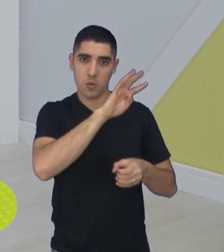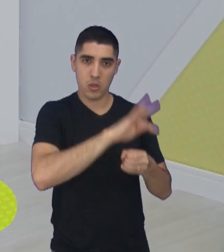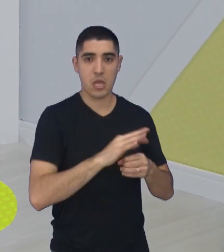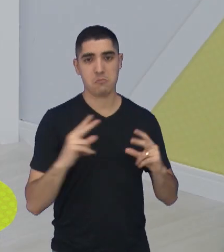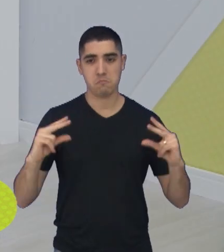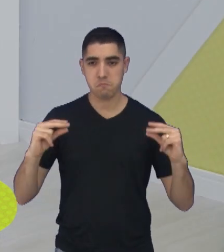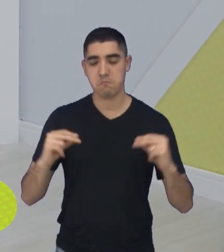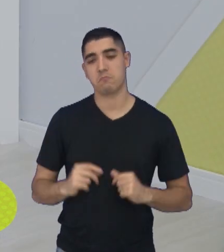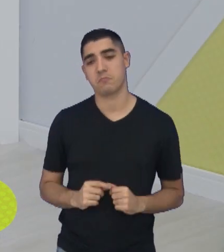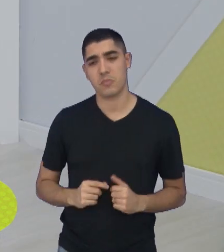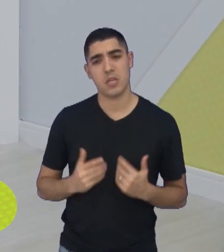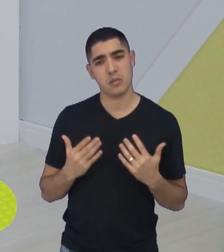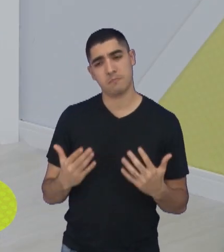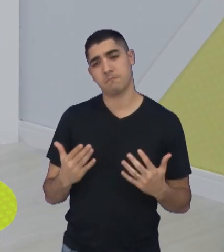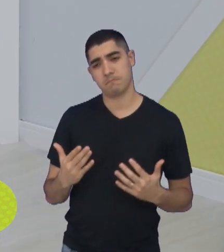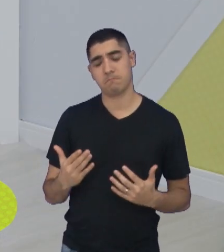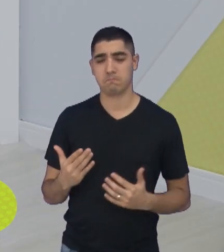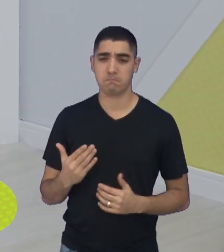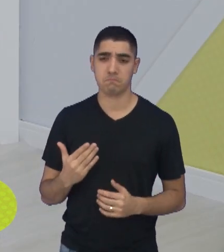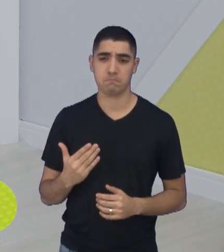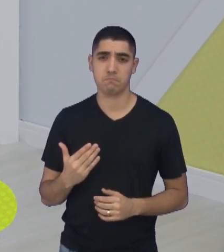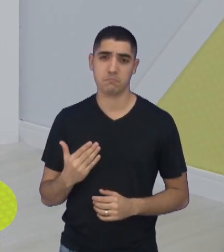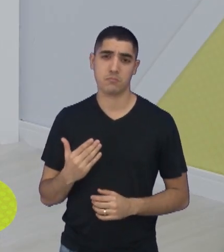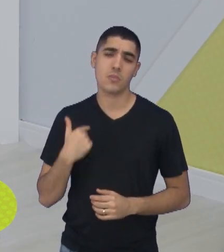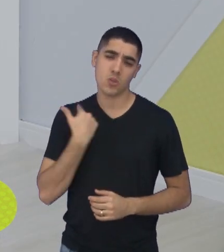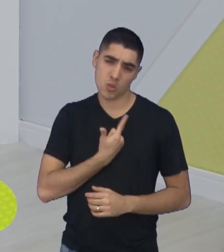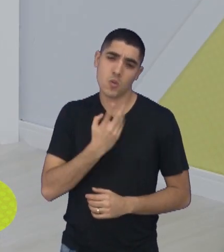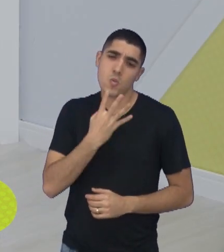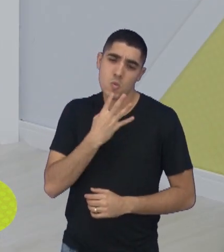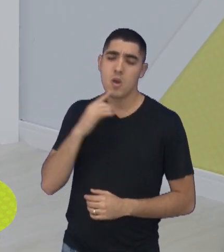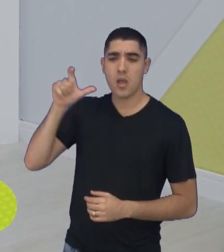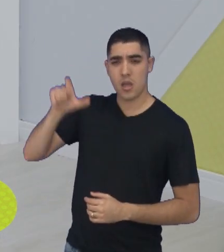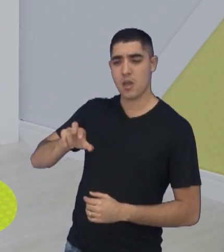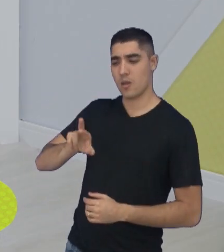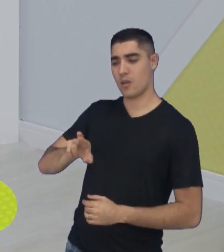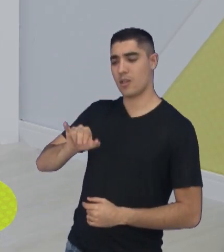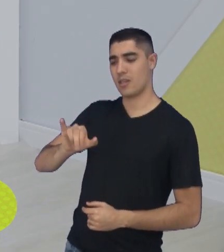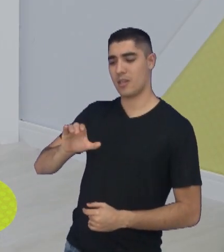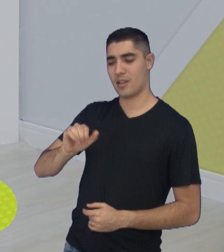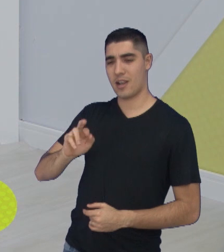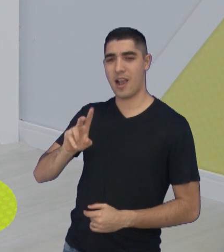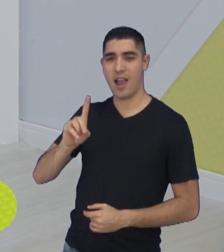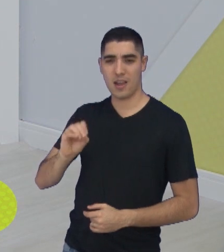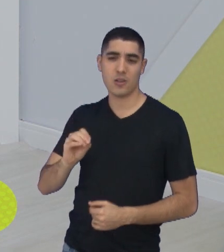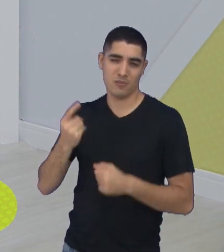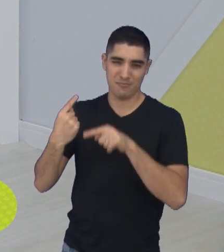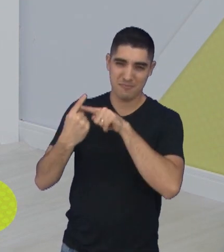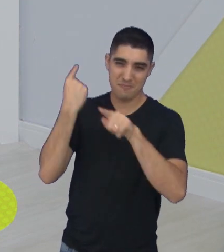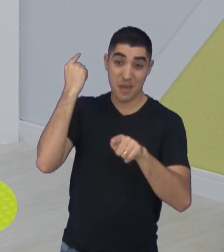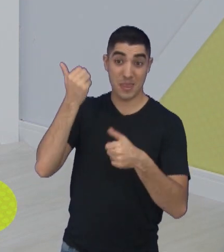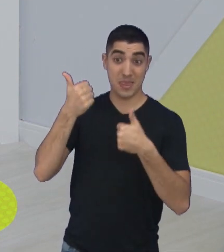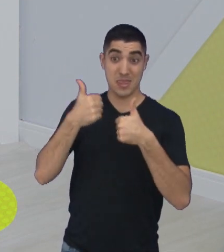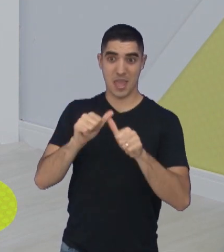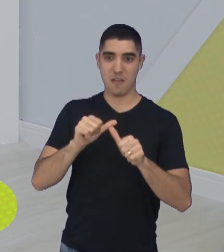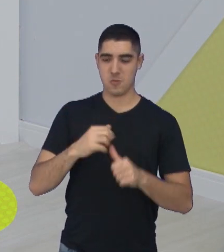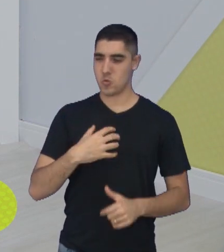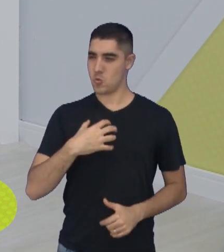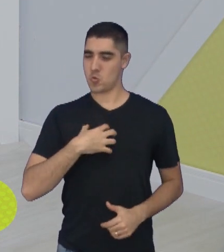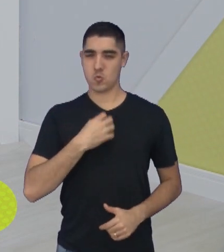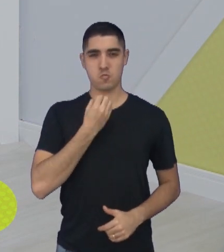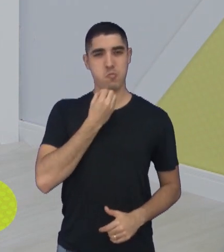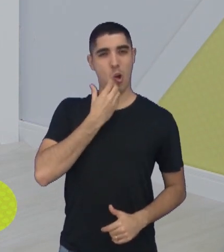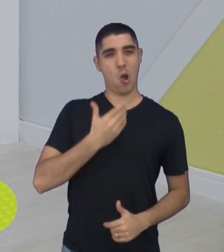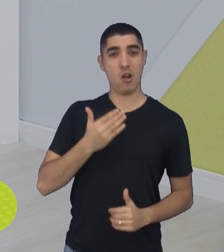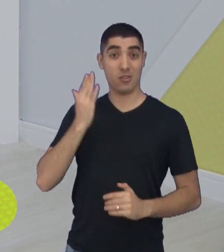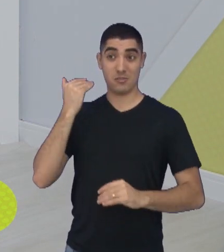É, eu não acho que tenha... A gente conhece o Ricardo, né? Realmente, ele estava com moral elevada, aquela sequência muito boa, e teve